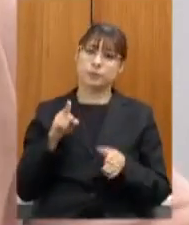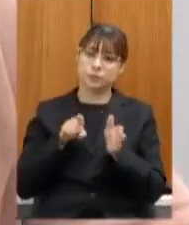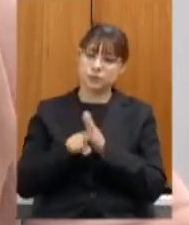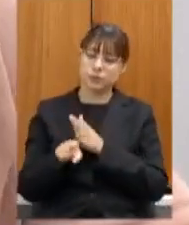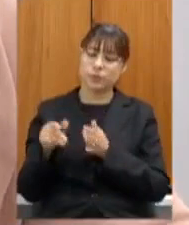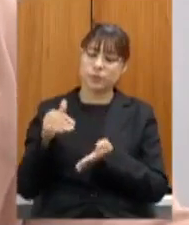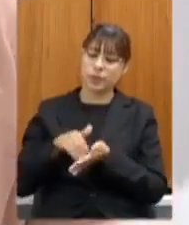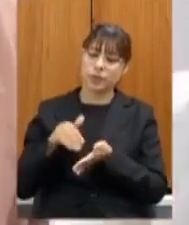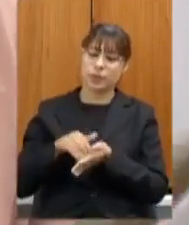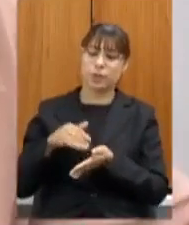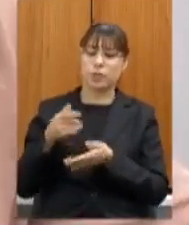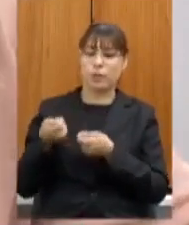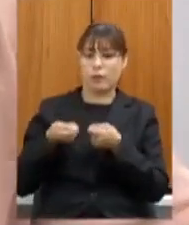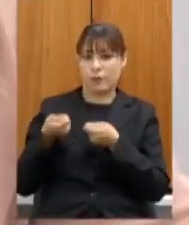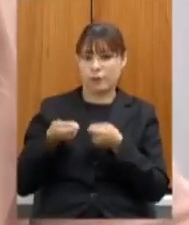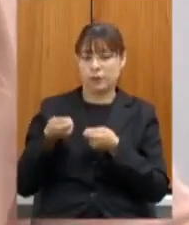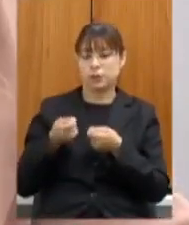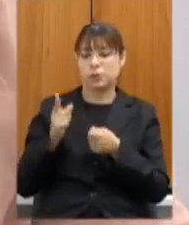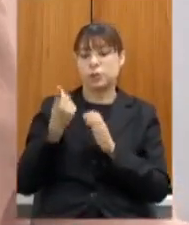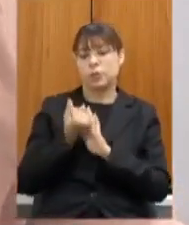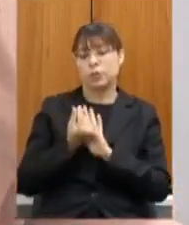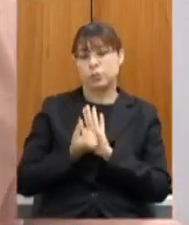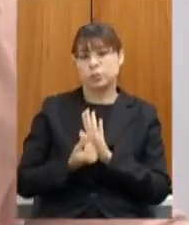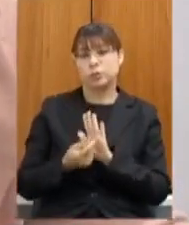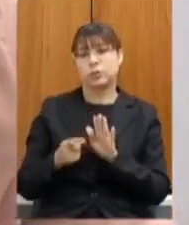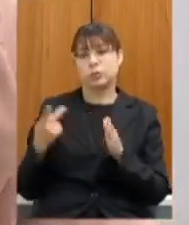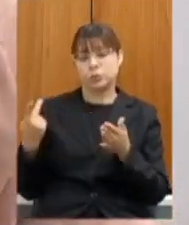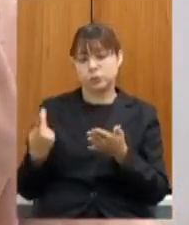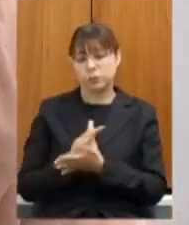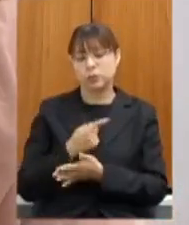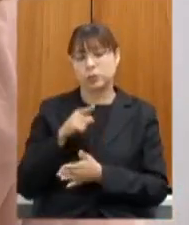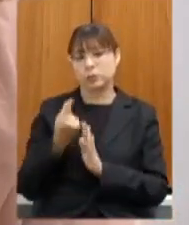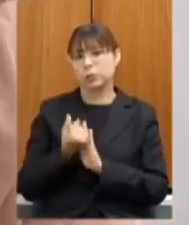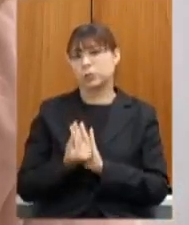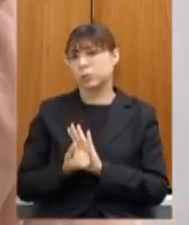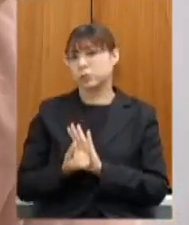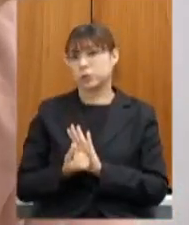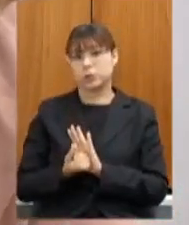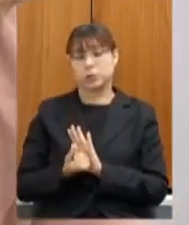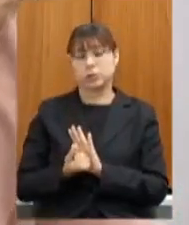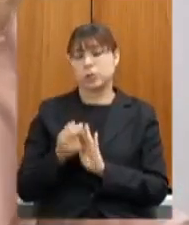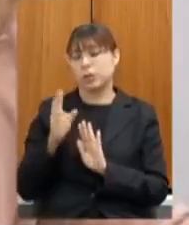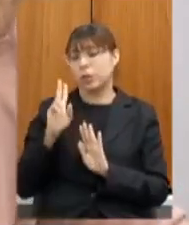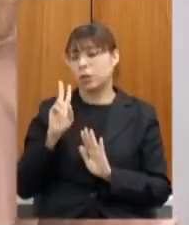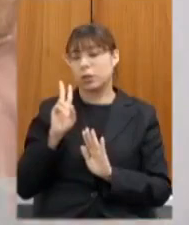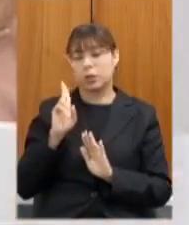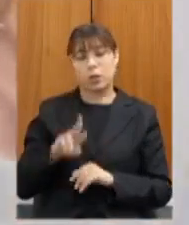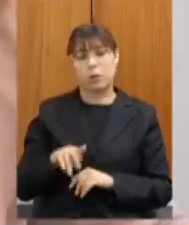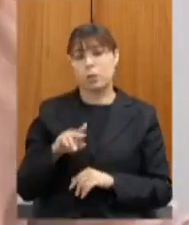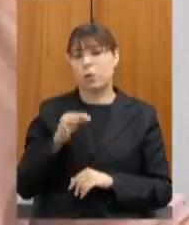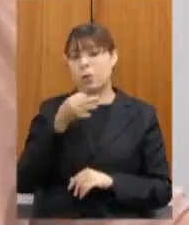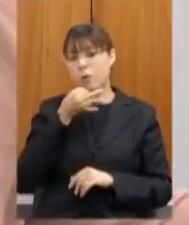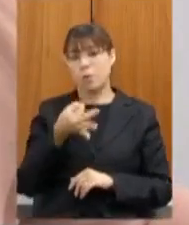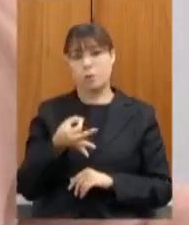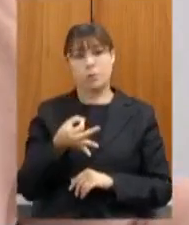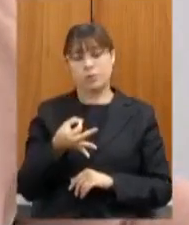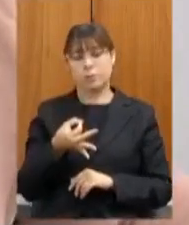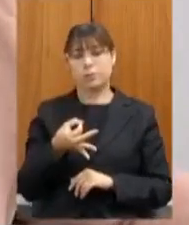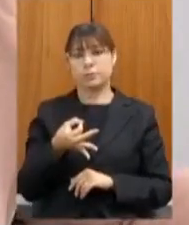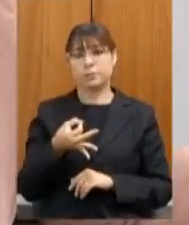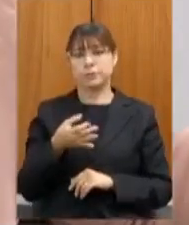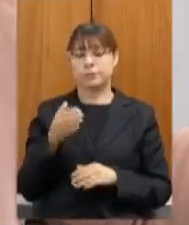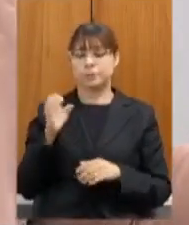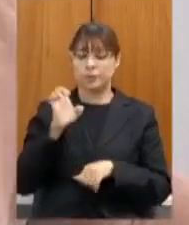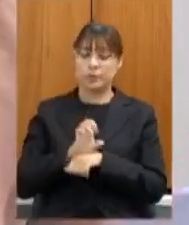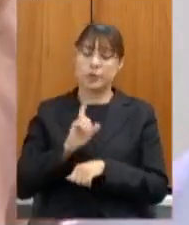o secretário da fazenda orçamento e execução do orçamento não é uma questão de opinião o